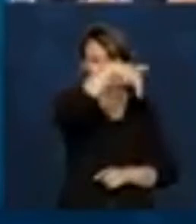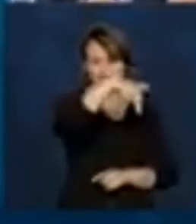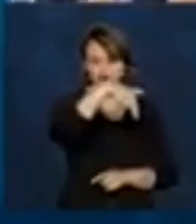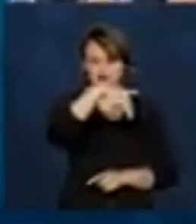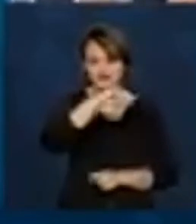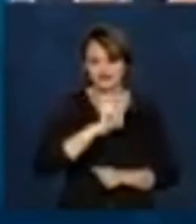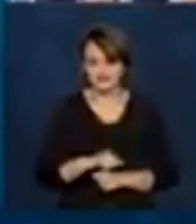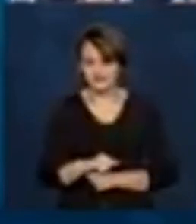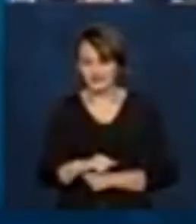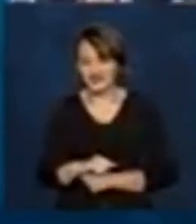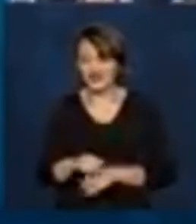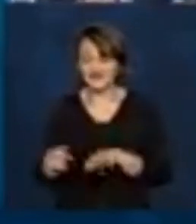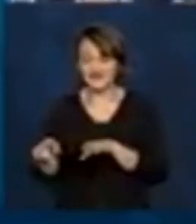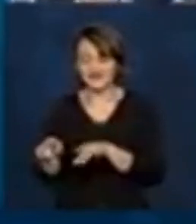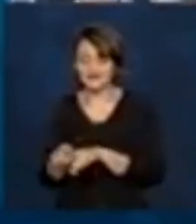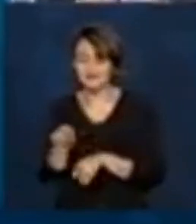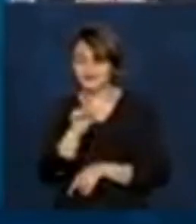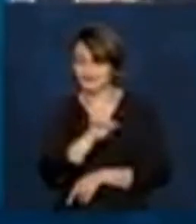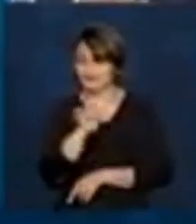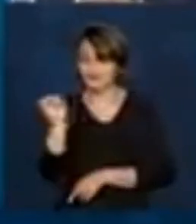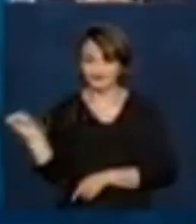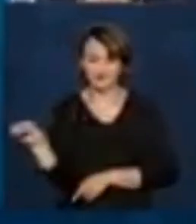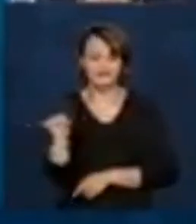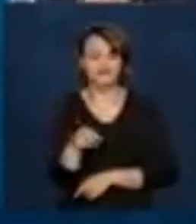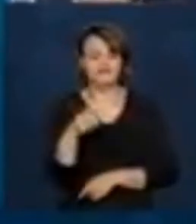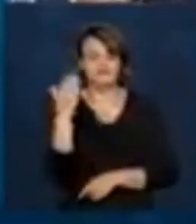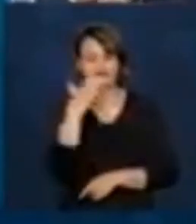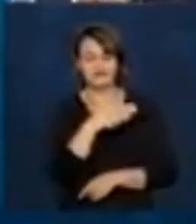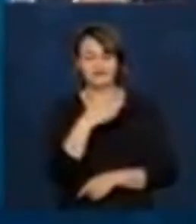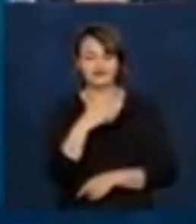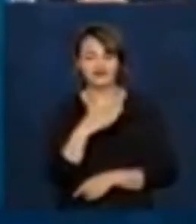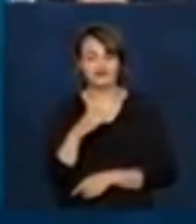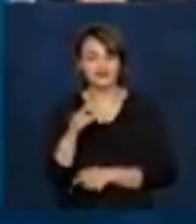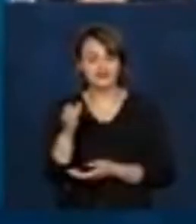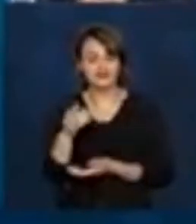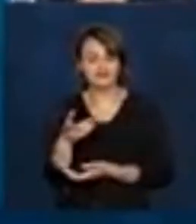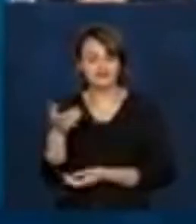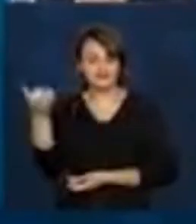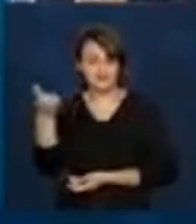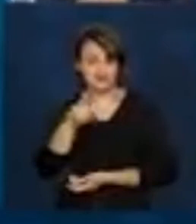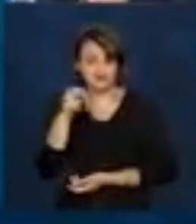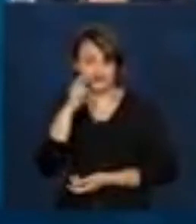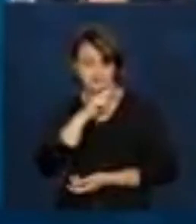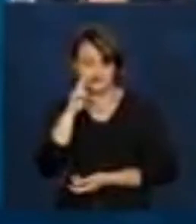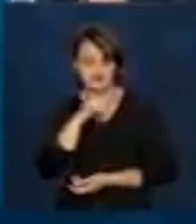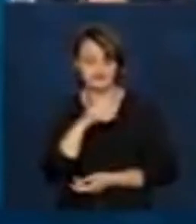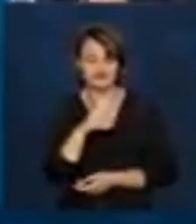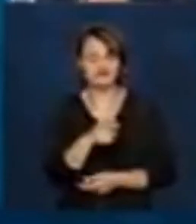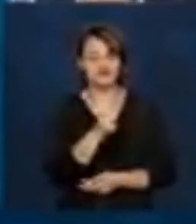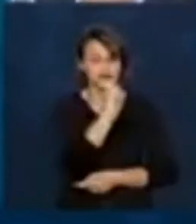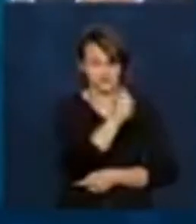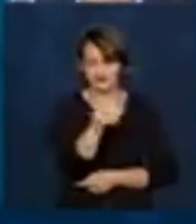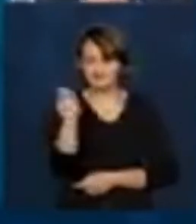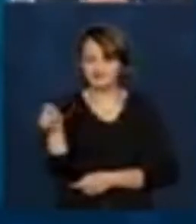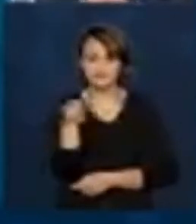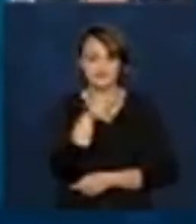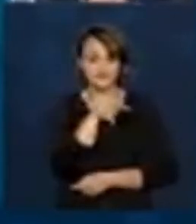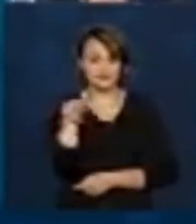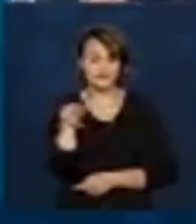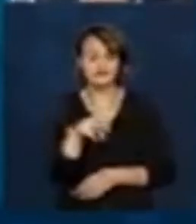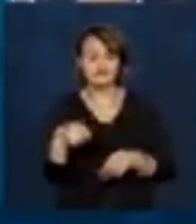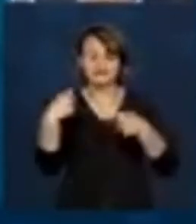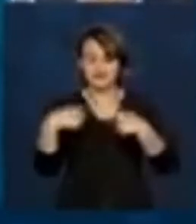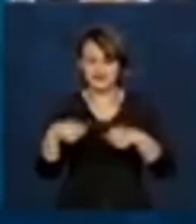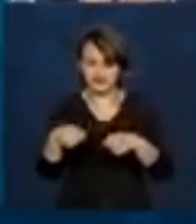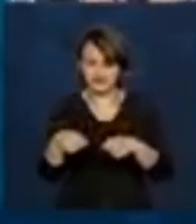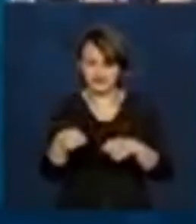Logo, também há uma demonstração de que o auxílio está indo para quem precisa, em todos